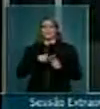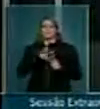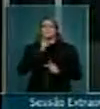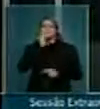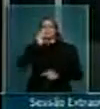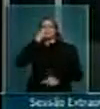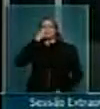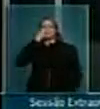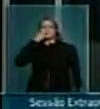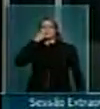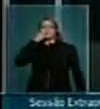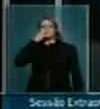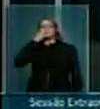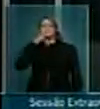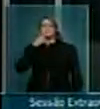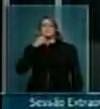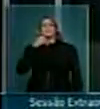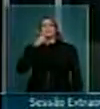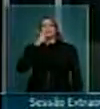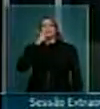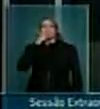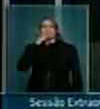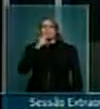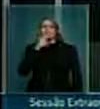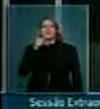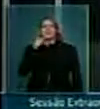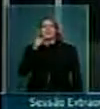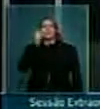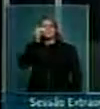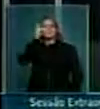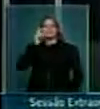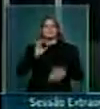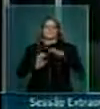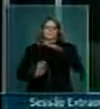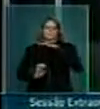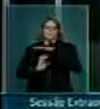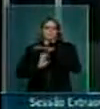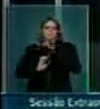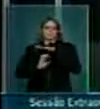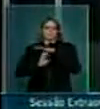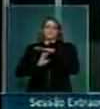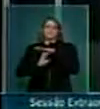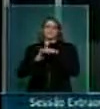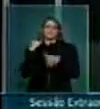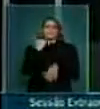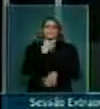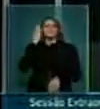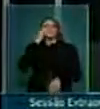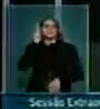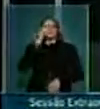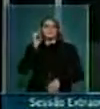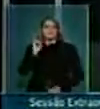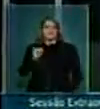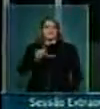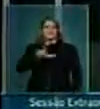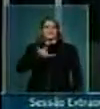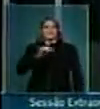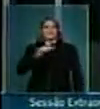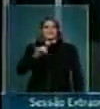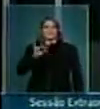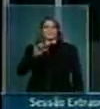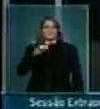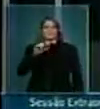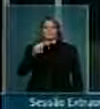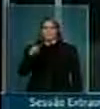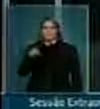da medida provisória acho que interessa muito as próprias empresas. Nós sabemos que para fazer uma licitação é necessário